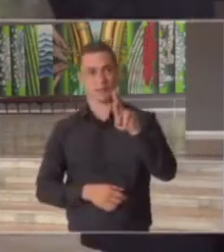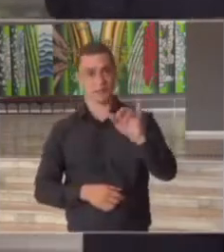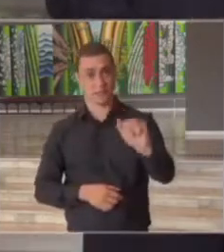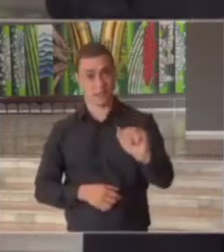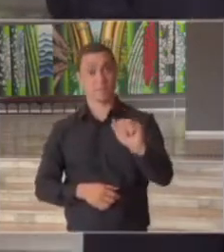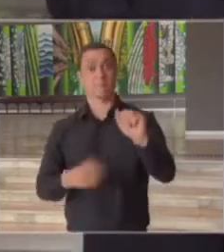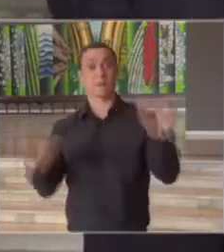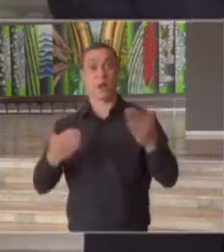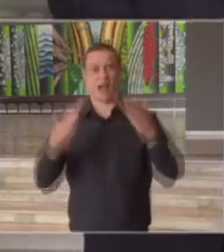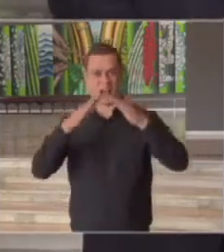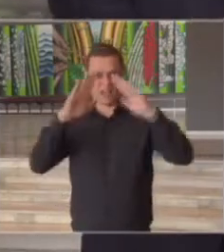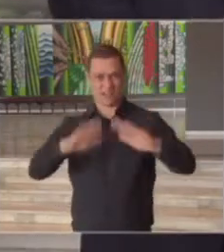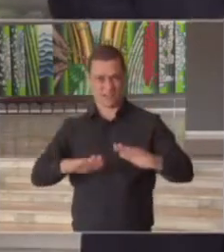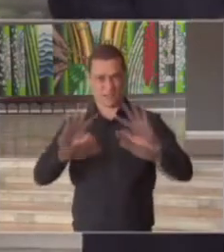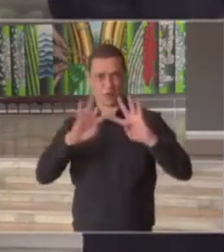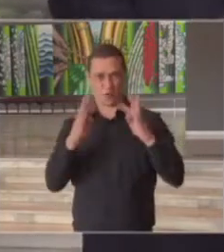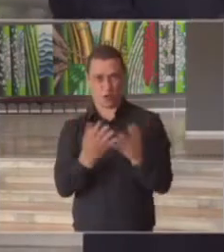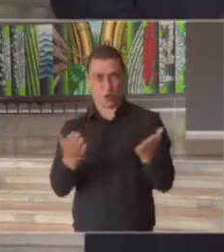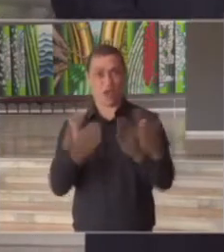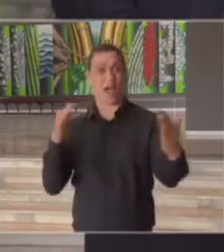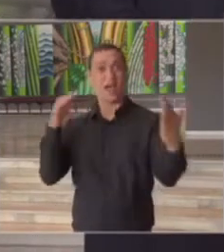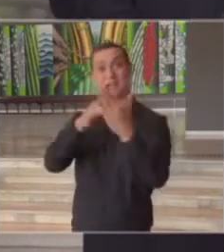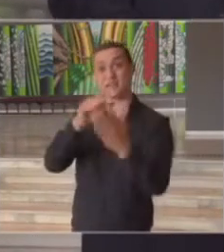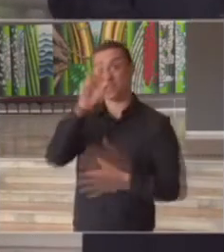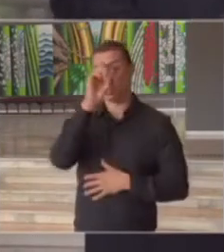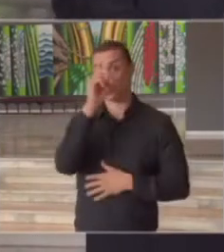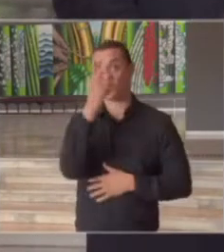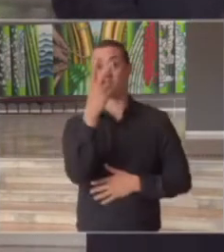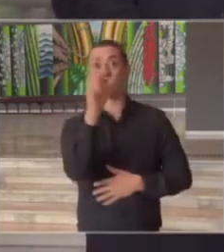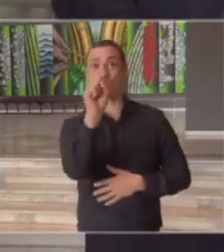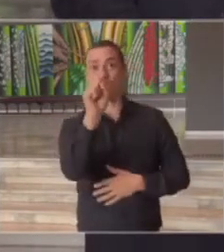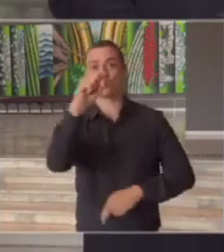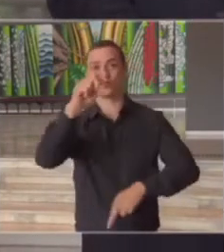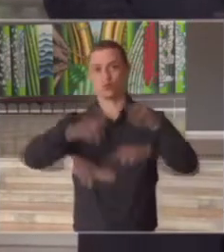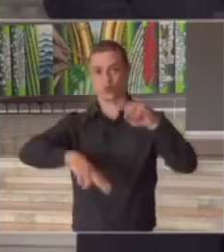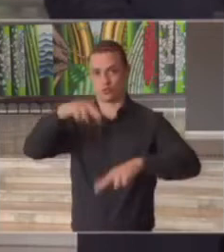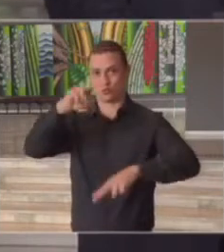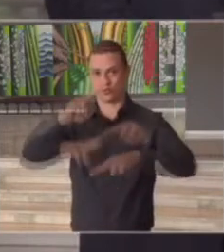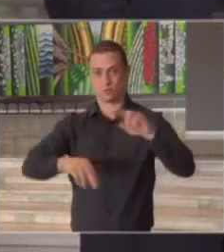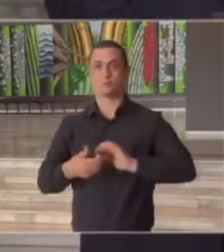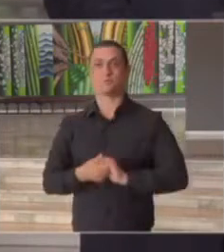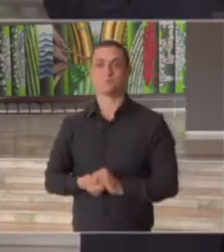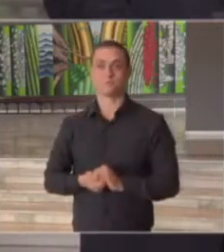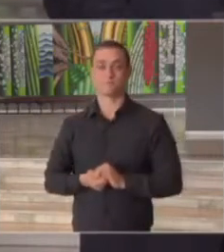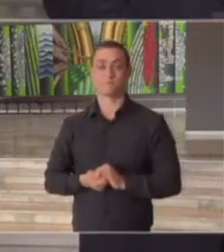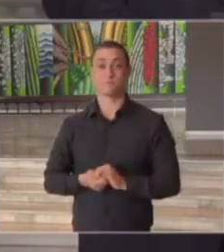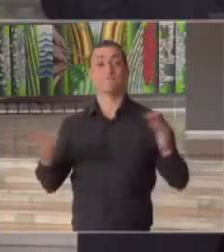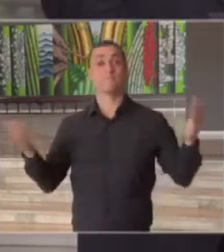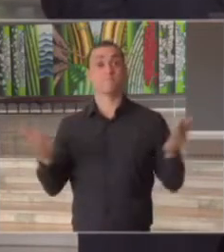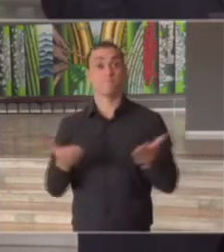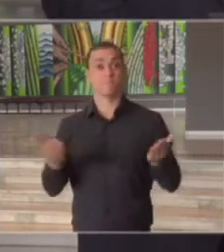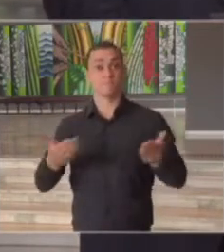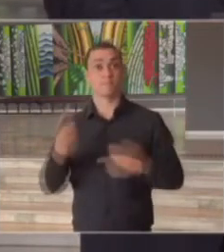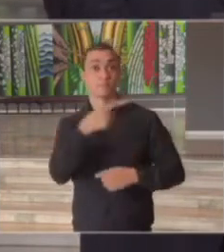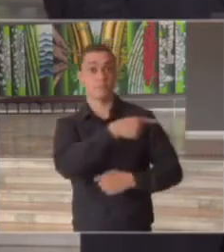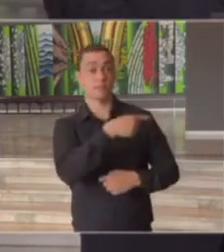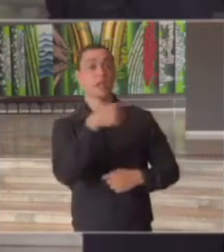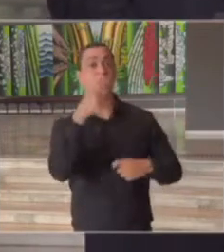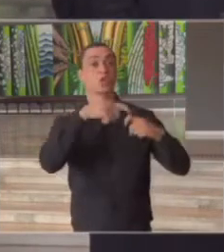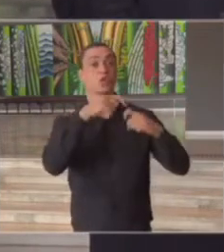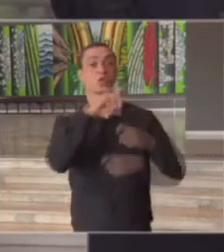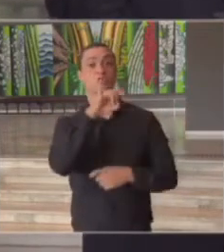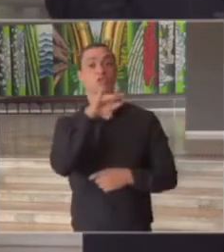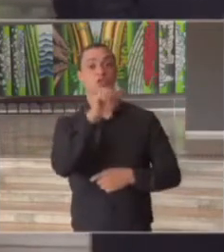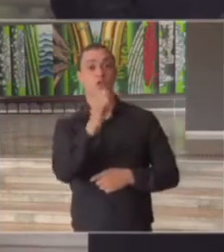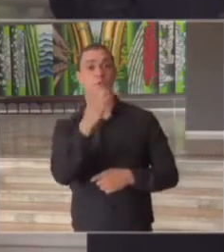quarentena atual quarentena vai até o dia 28 de junho vamos agora ao Dimas Covas presidente do Instituto